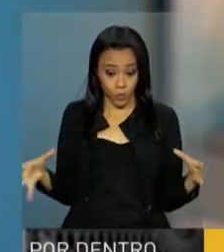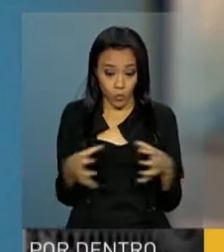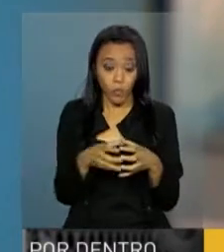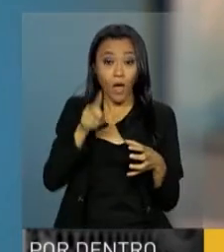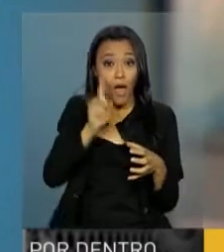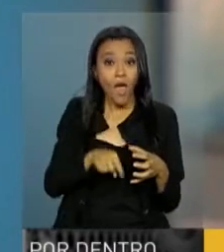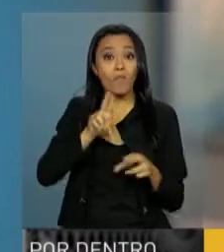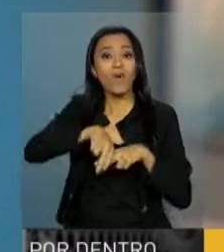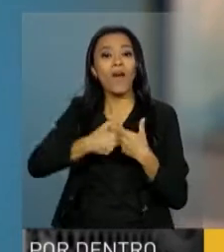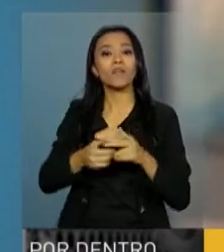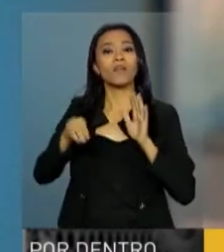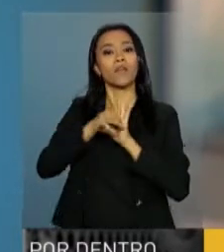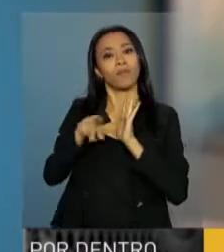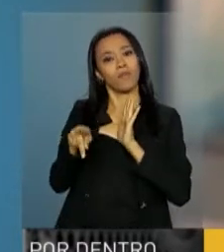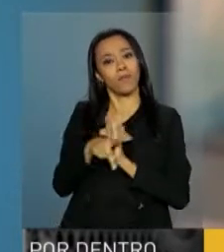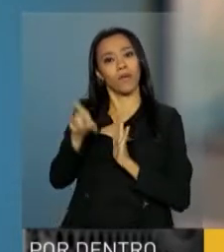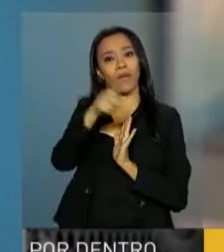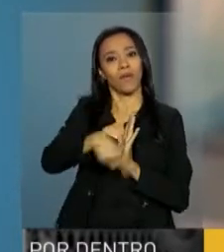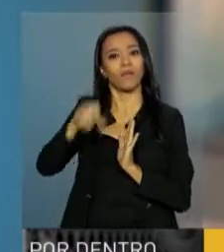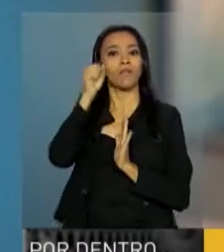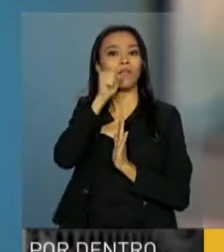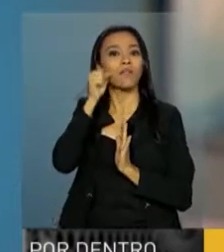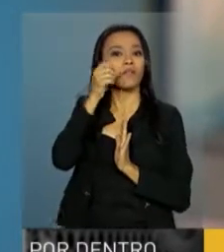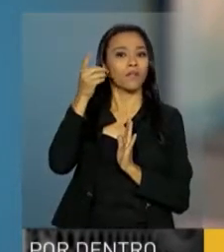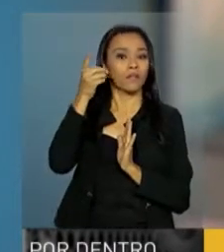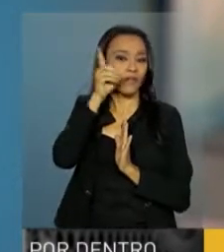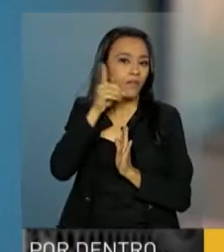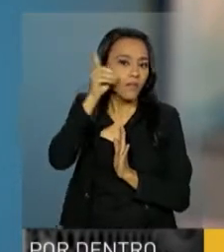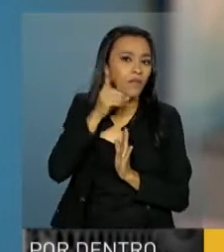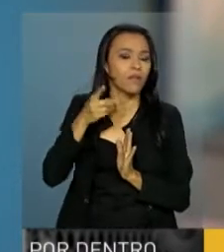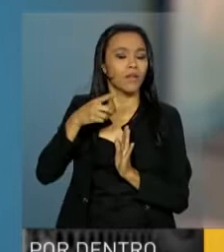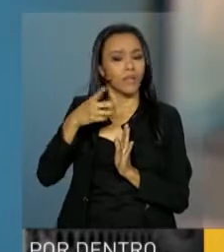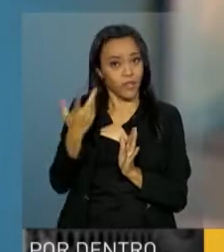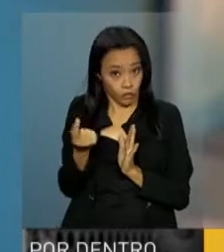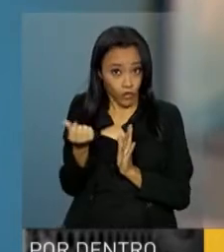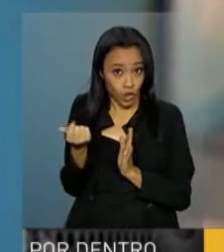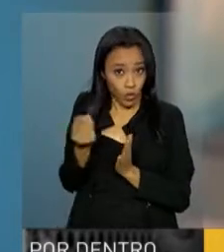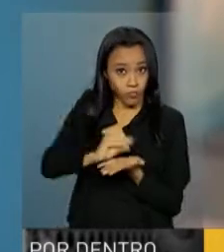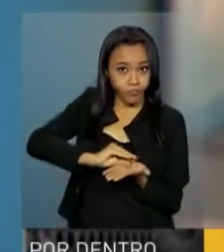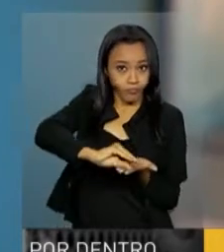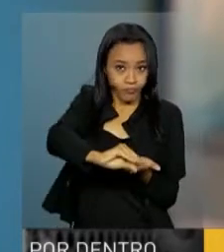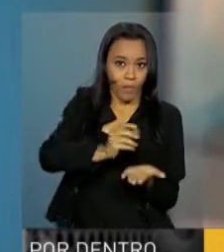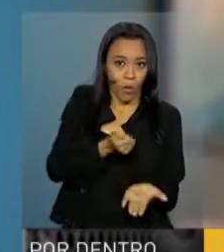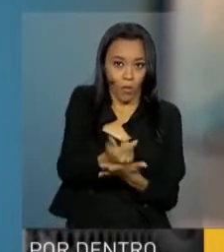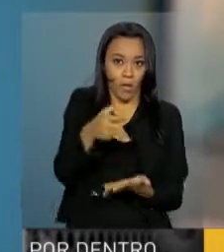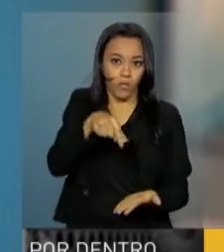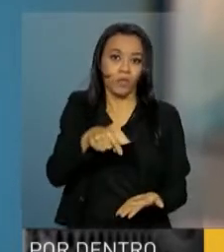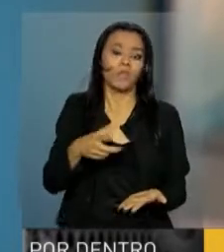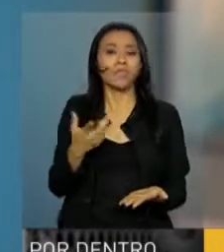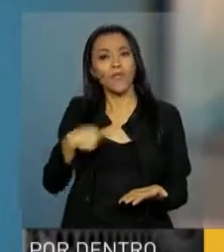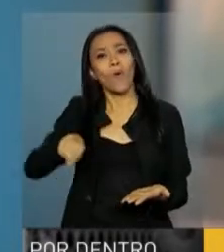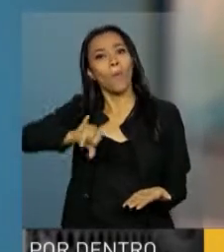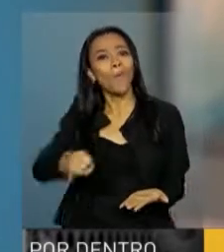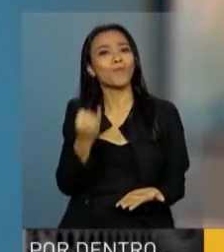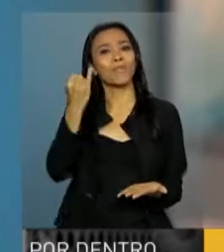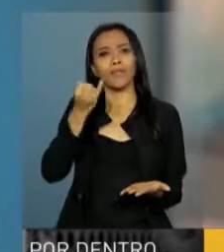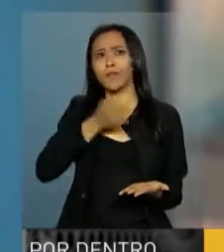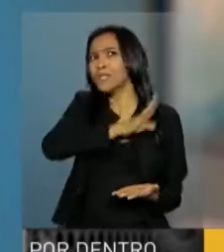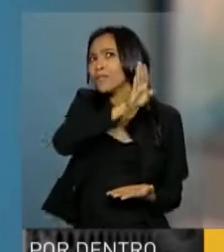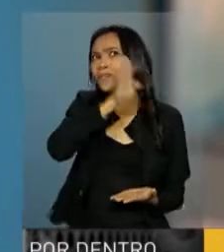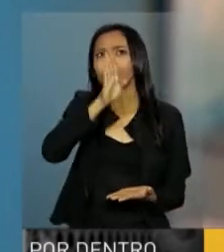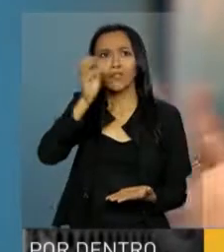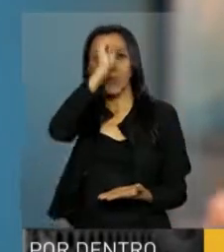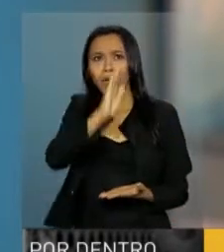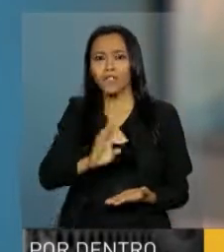de emendas dos parlamentares e nós chegamos e encontramos essa oportunidade. Estamos saindo aí pelo Brasil,